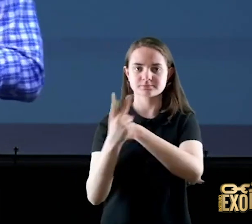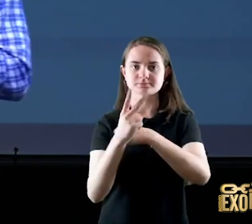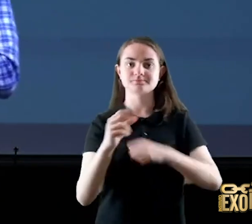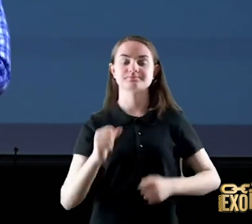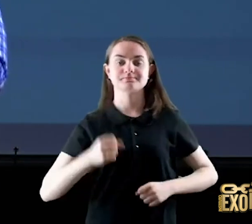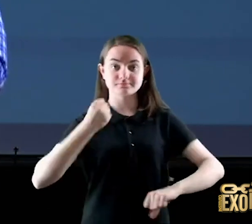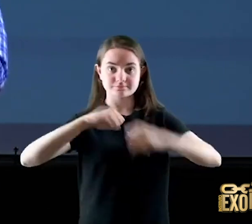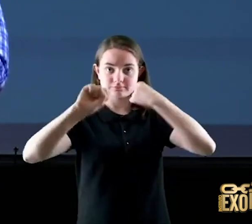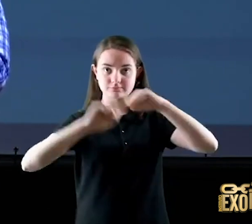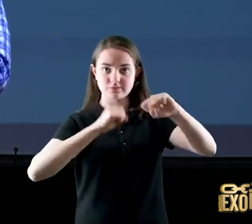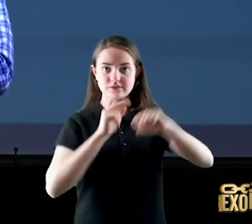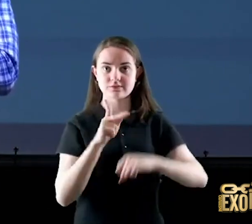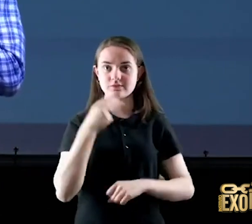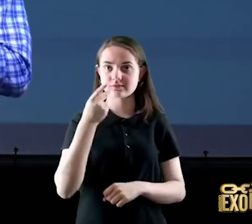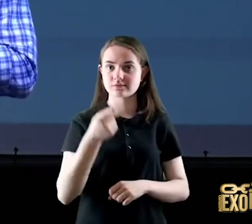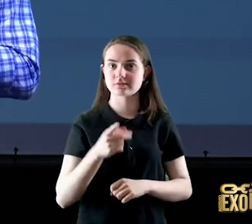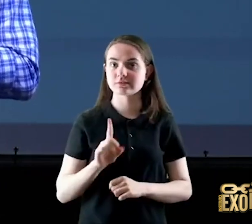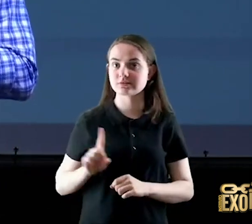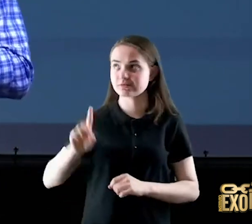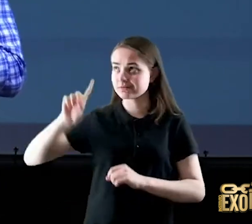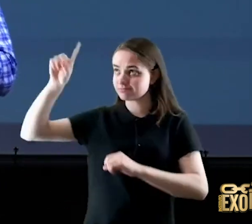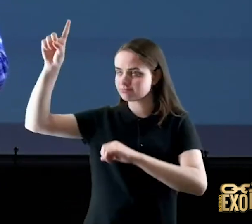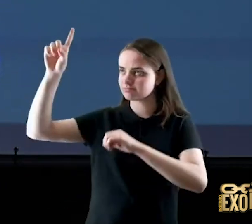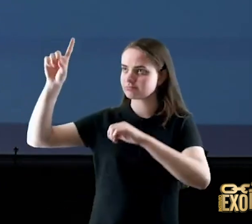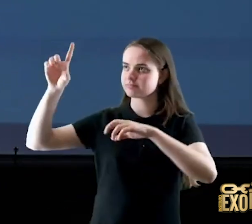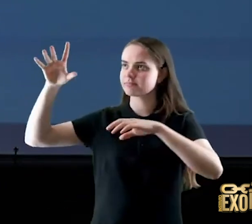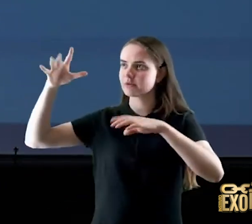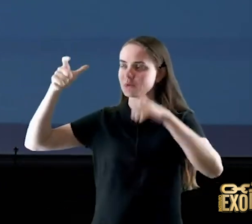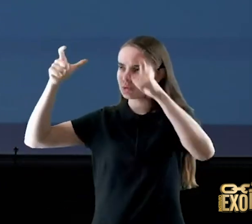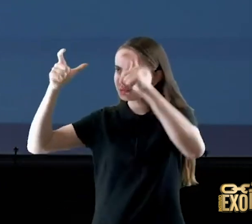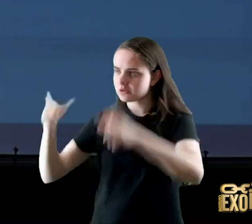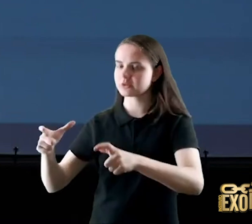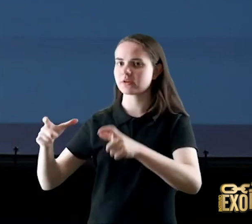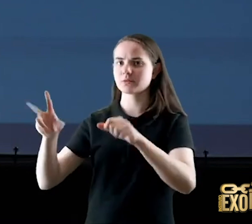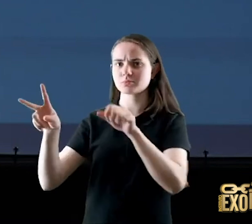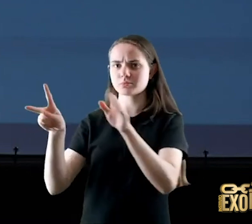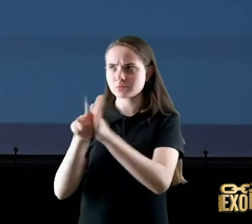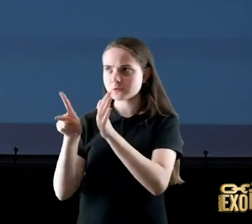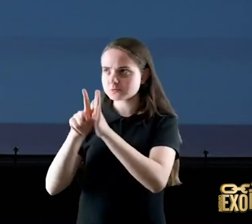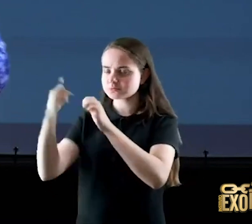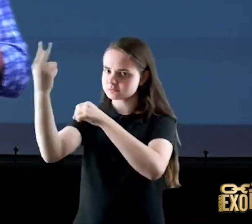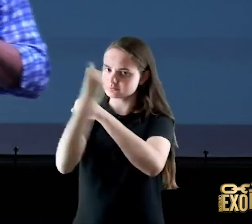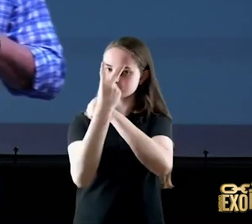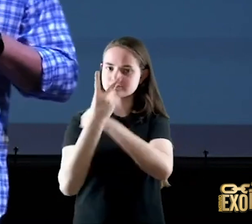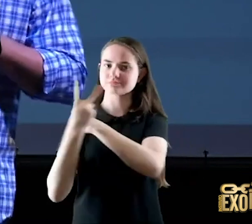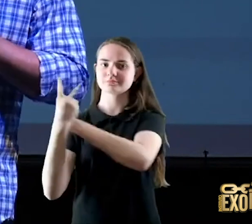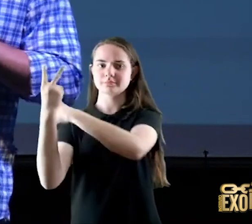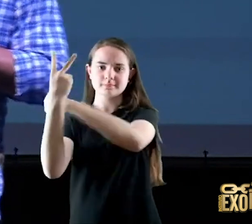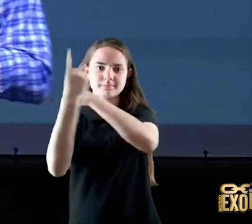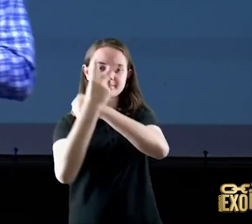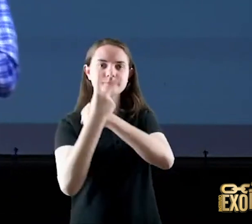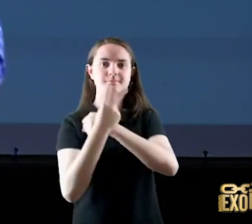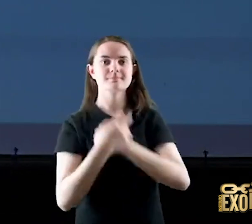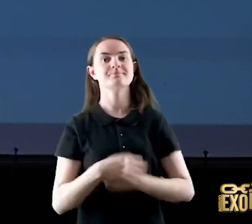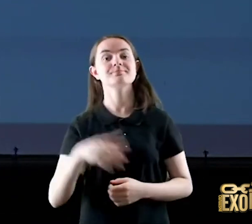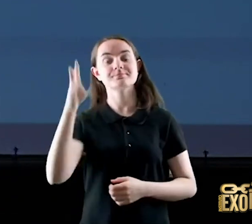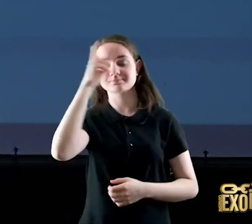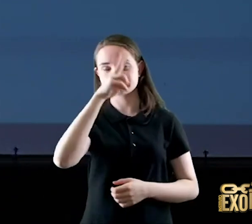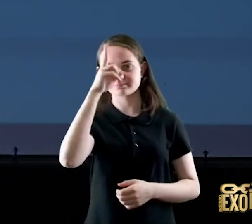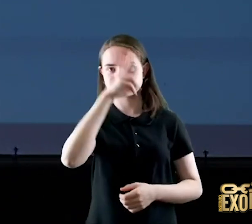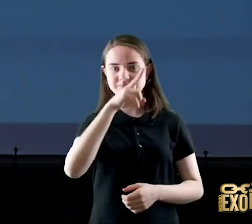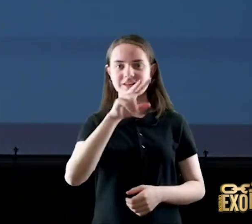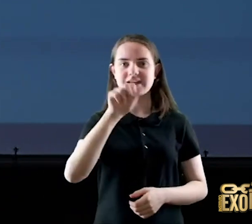rocha um lugar onde eu me refugio me lembrei agora de outra obra Anne Frank